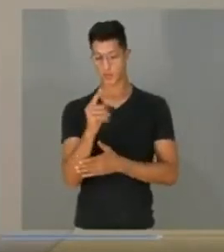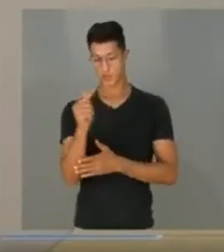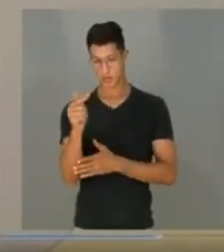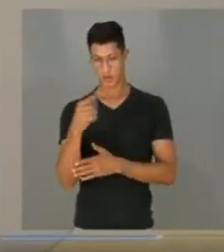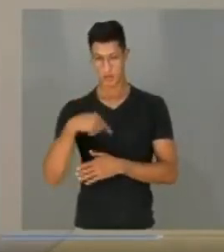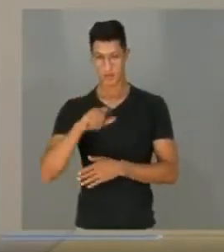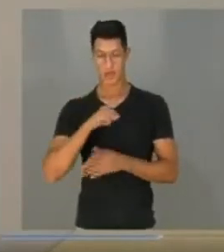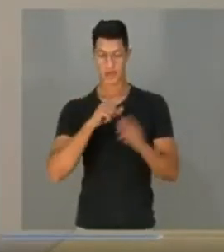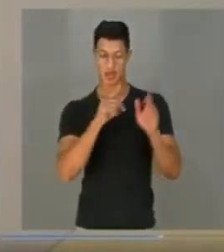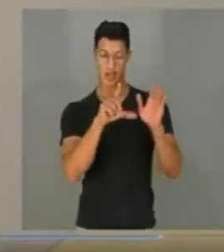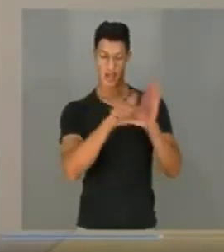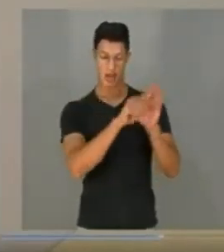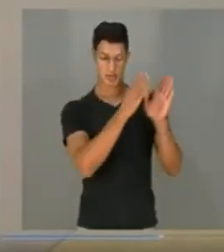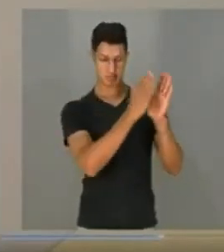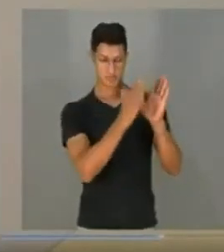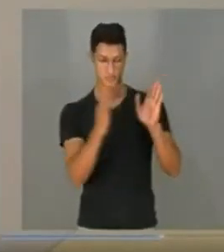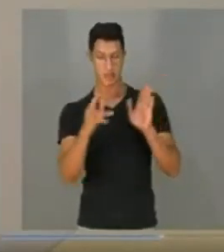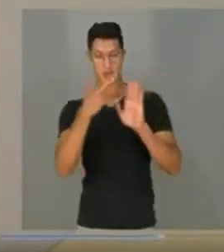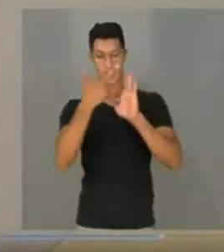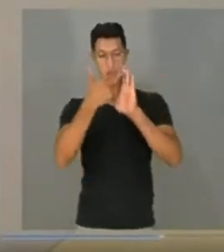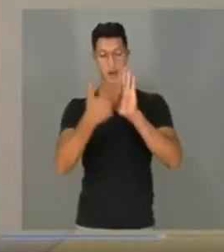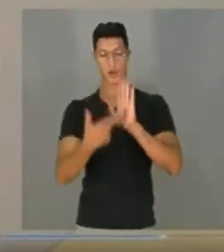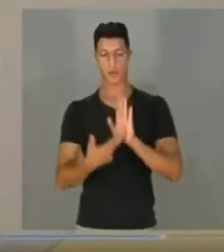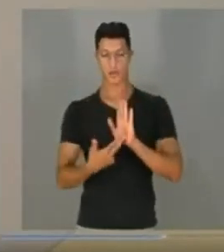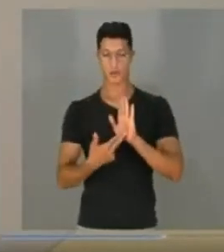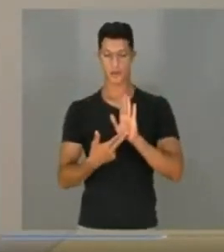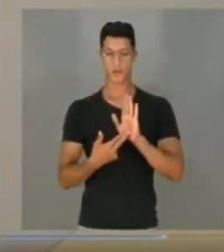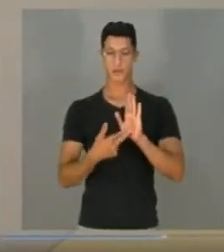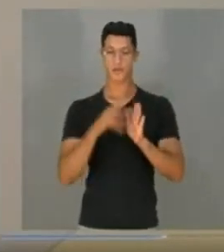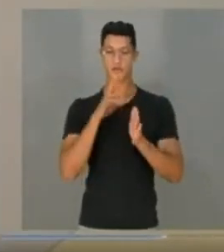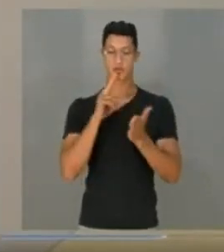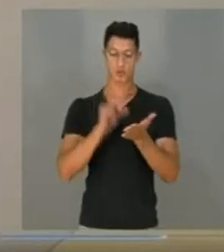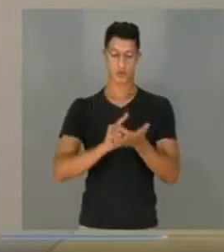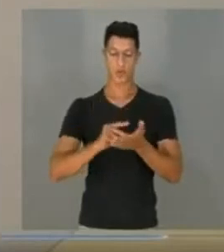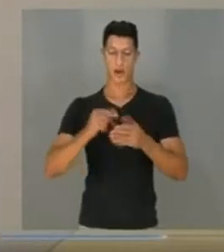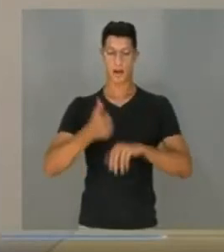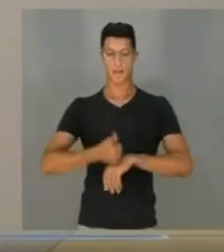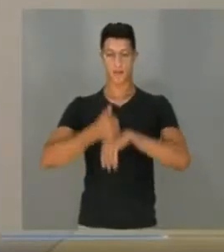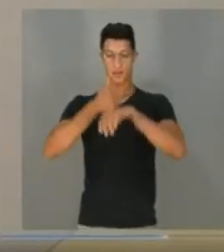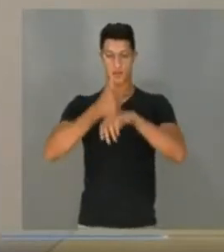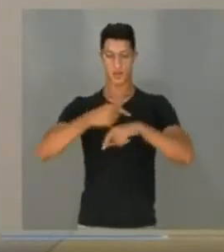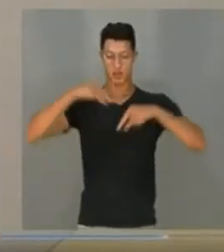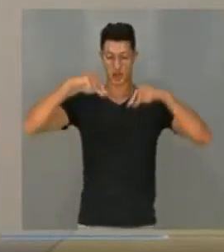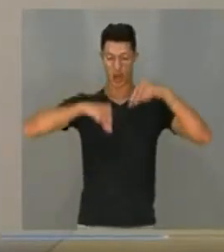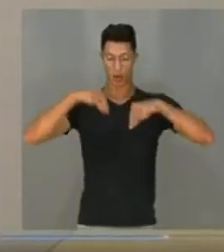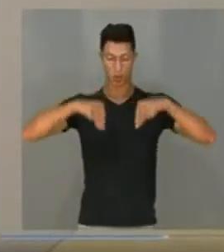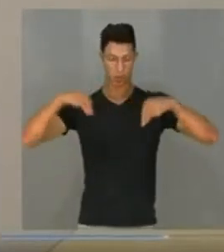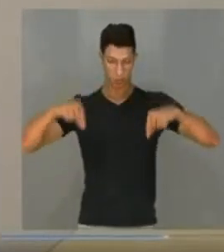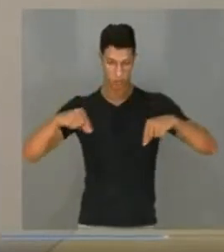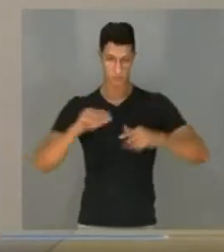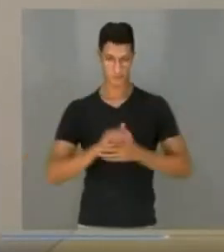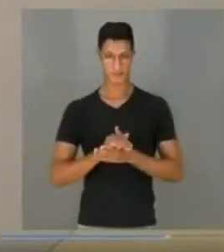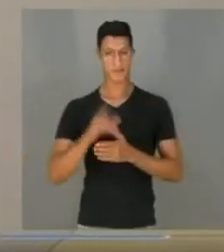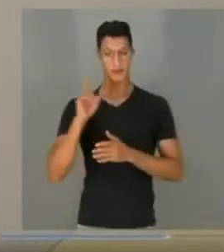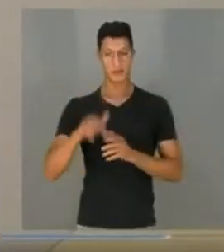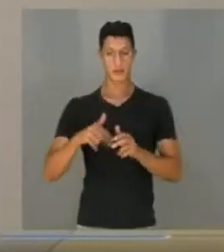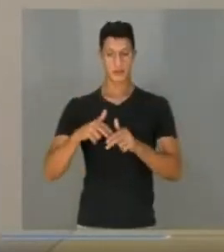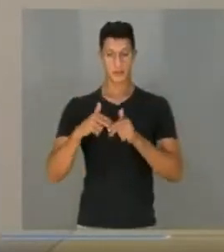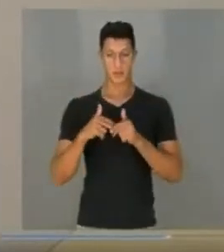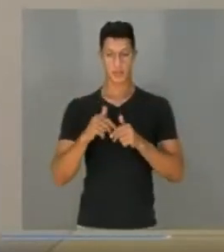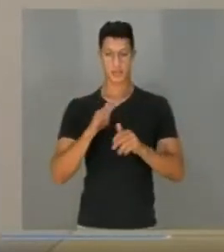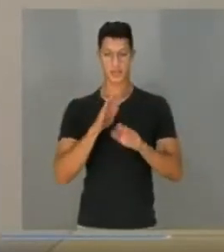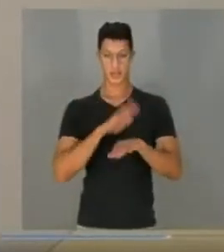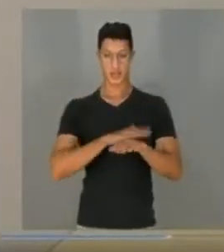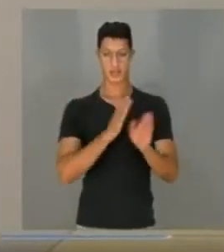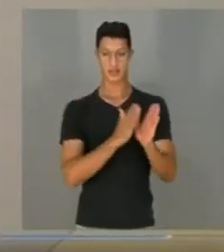Então estas leis regulamentaram e reconheceram a profissão de acupuntura. A partir dessa data,